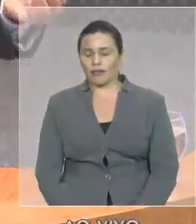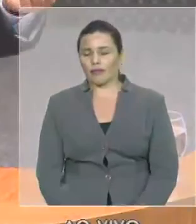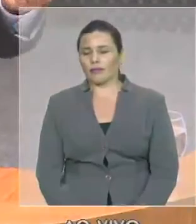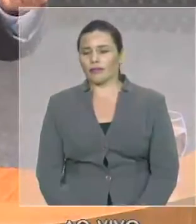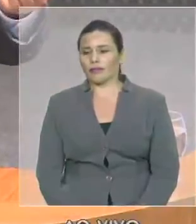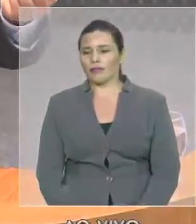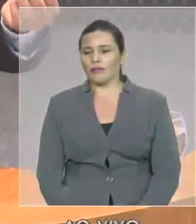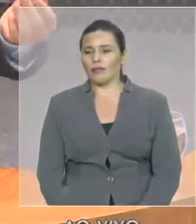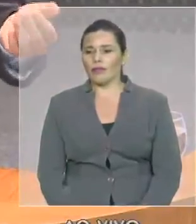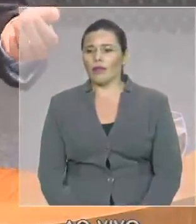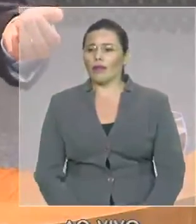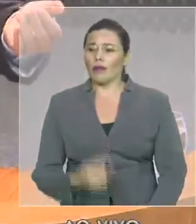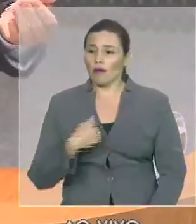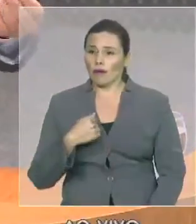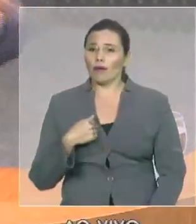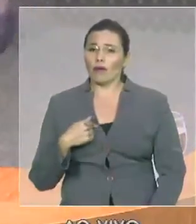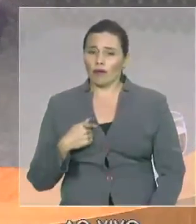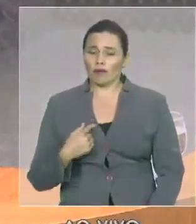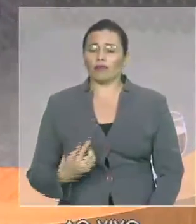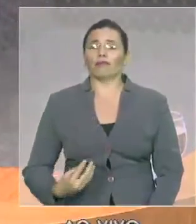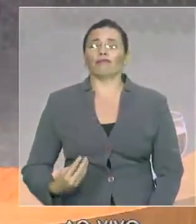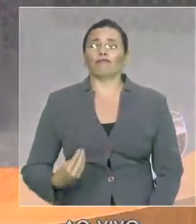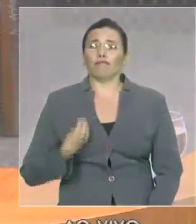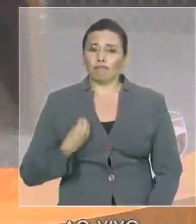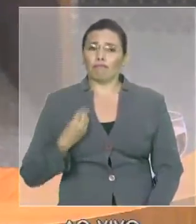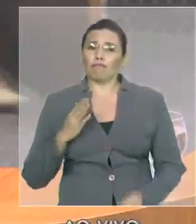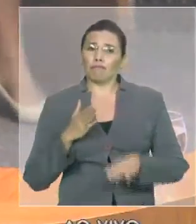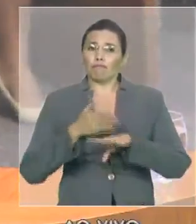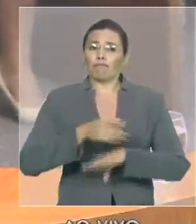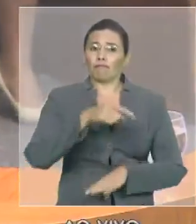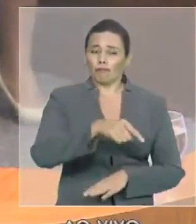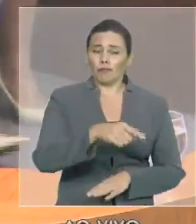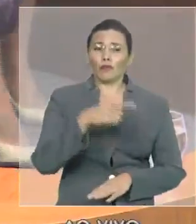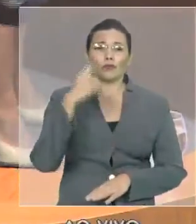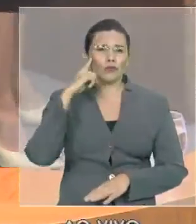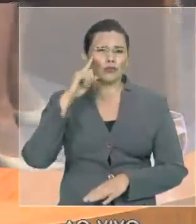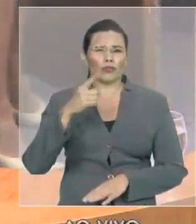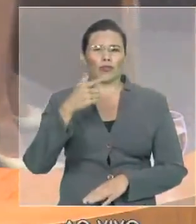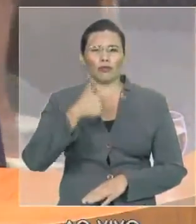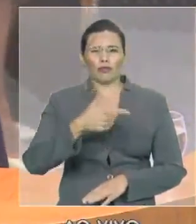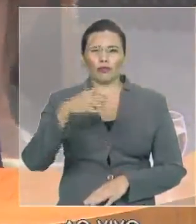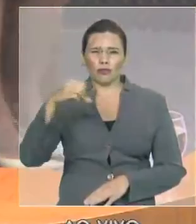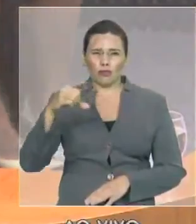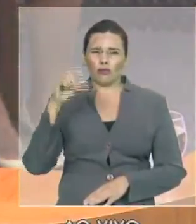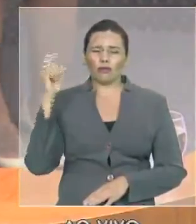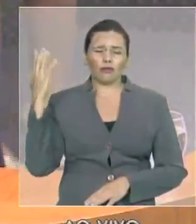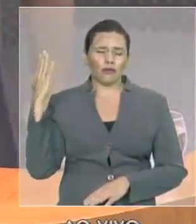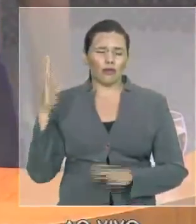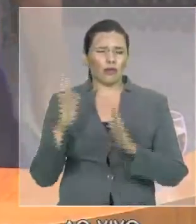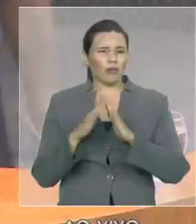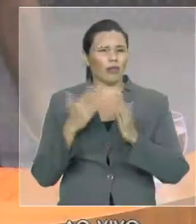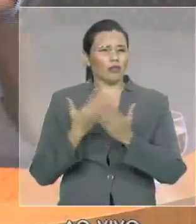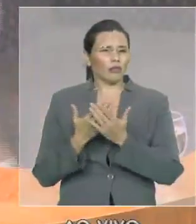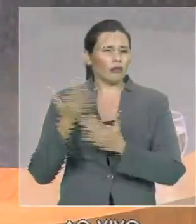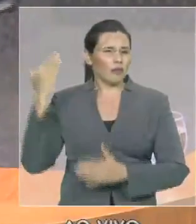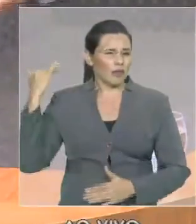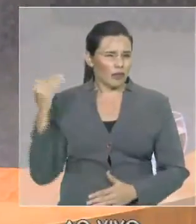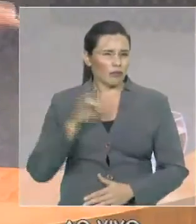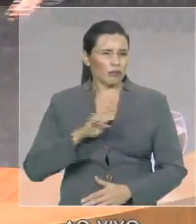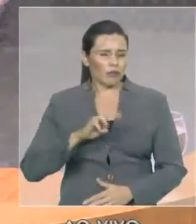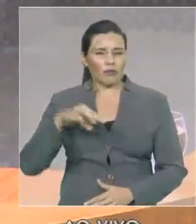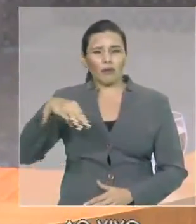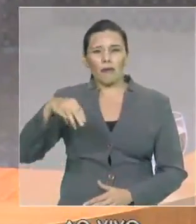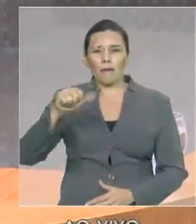eu estarei no dia 29 no antigo Colégio Marifta que está sendo requalificado para